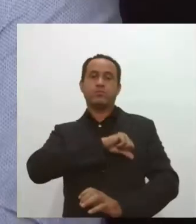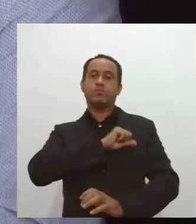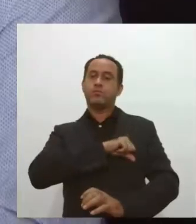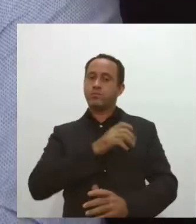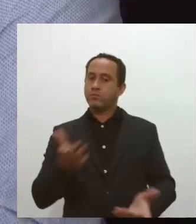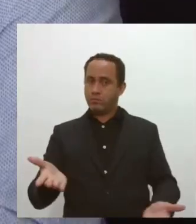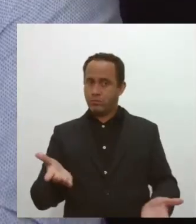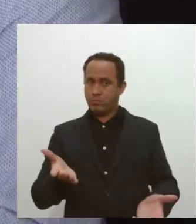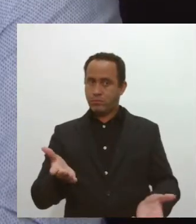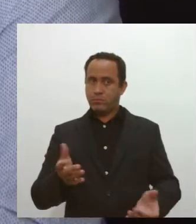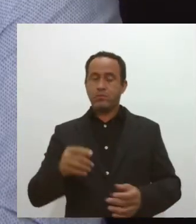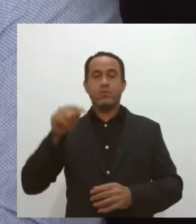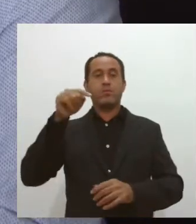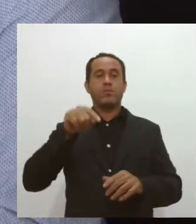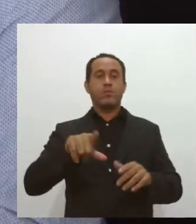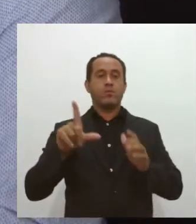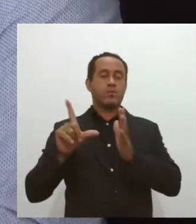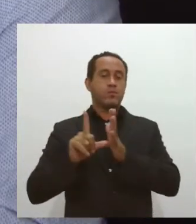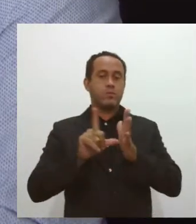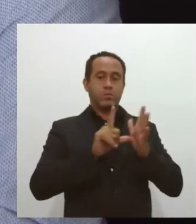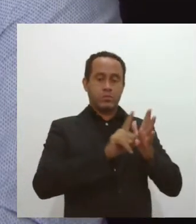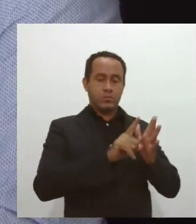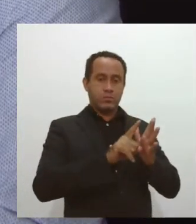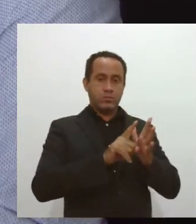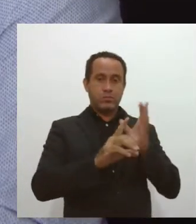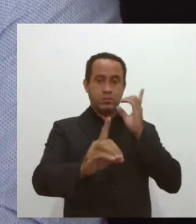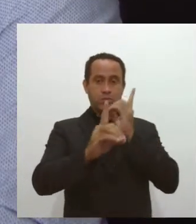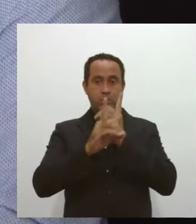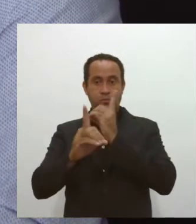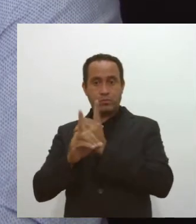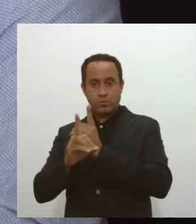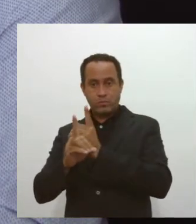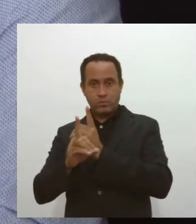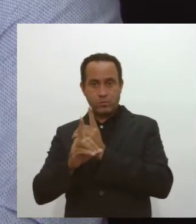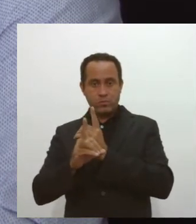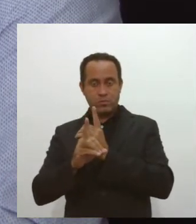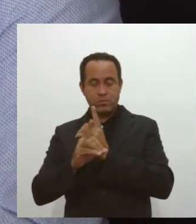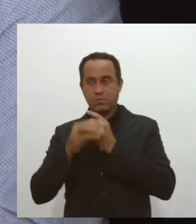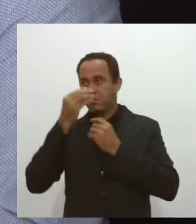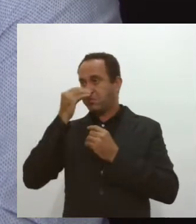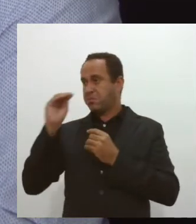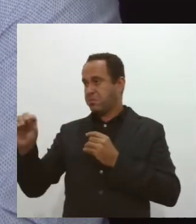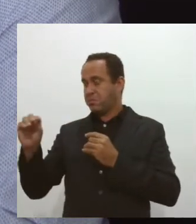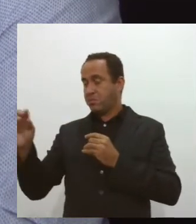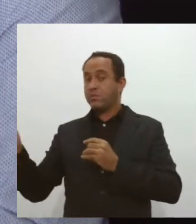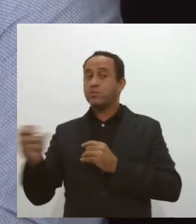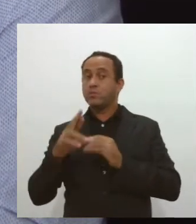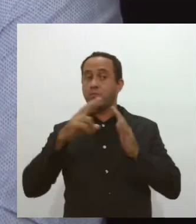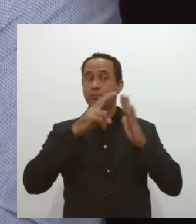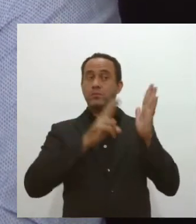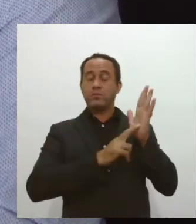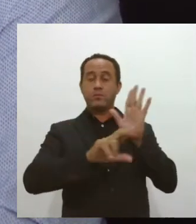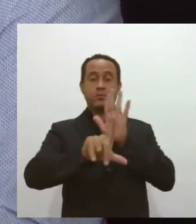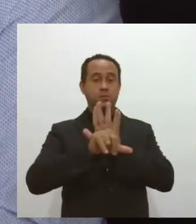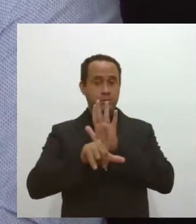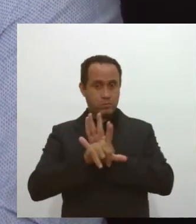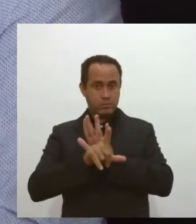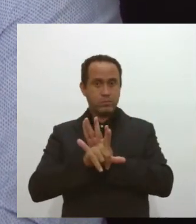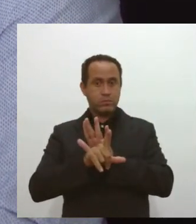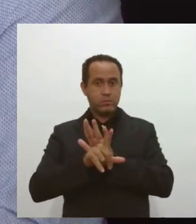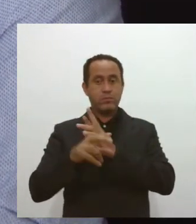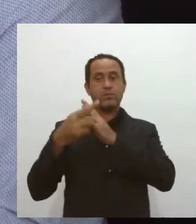Aqueles estabelecimentos que forem flagrados descumprindo essas novas disposições serão